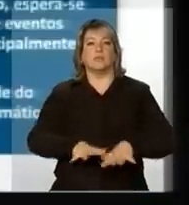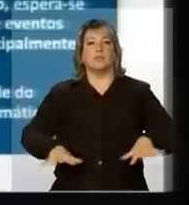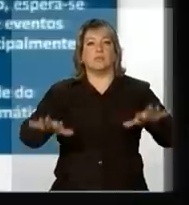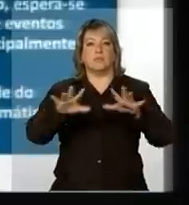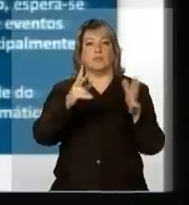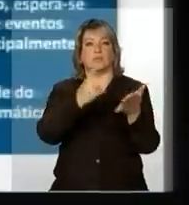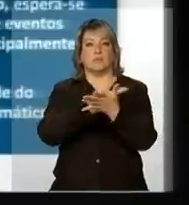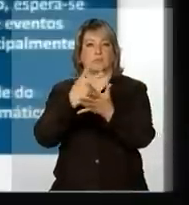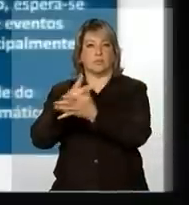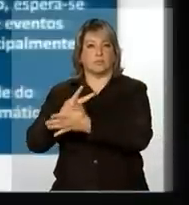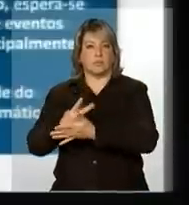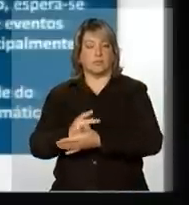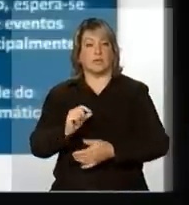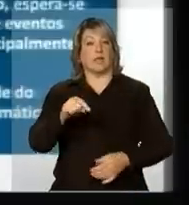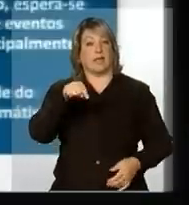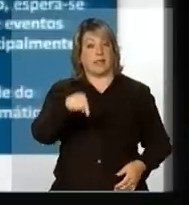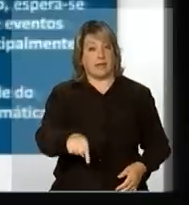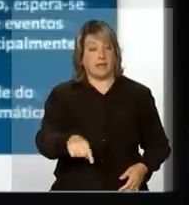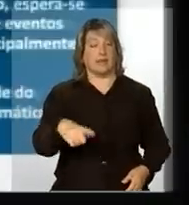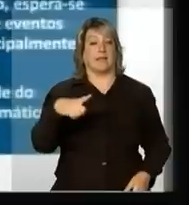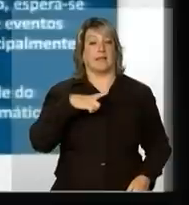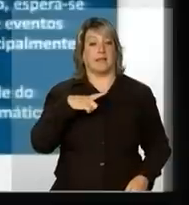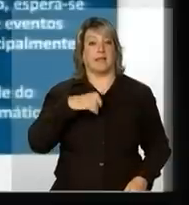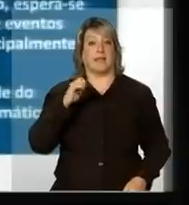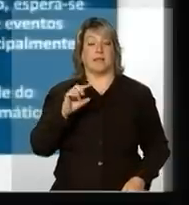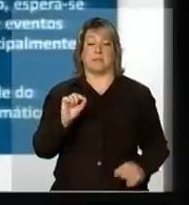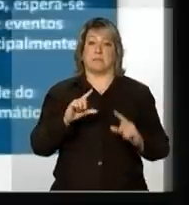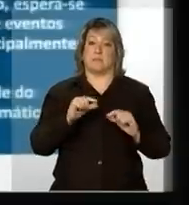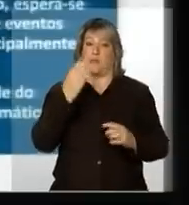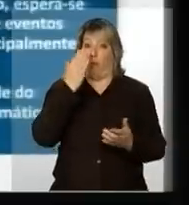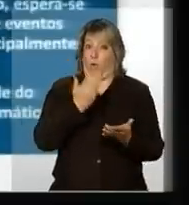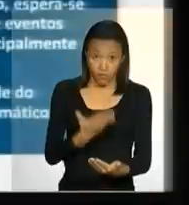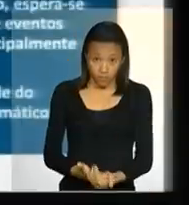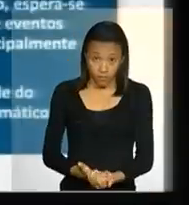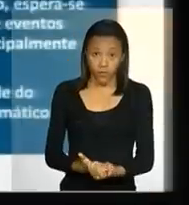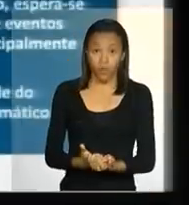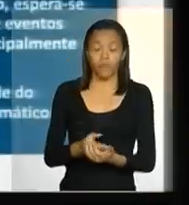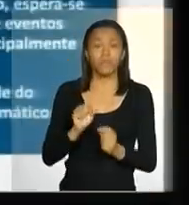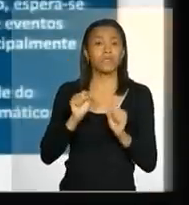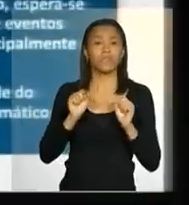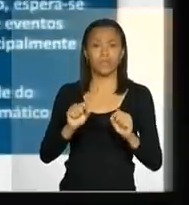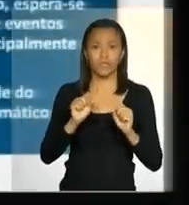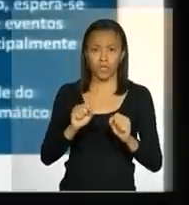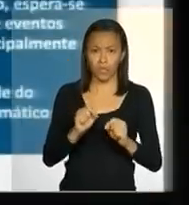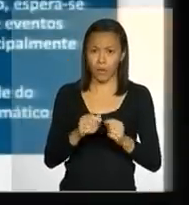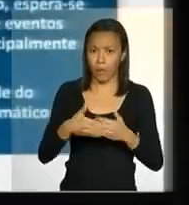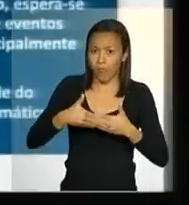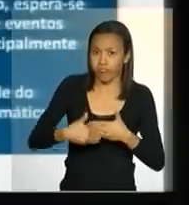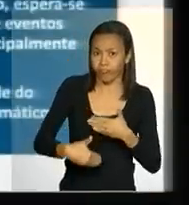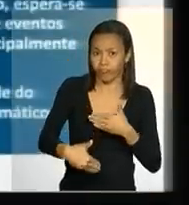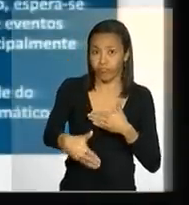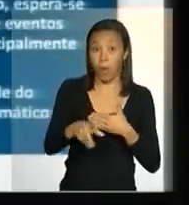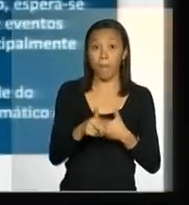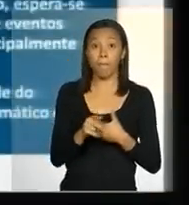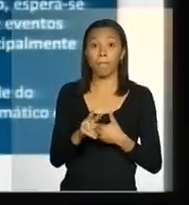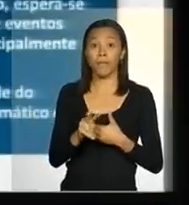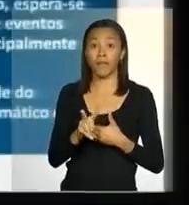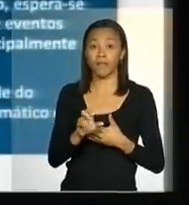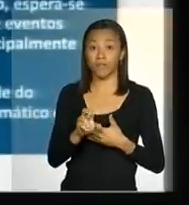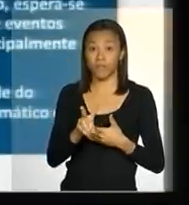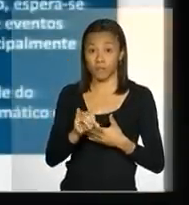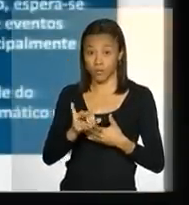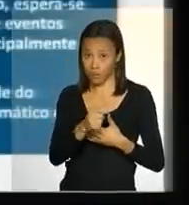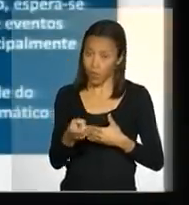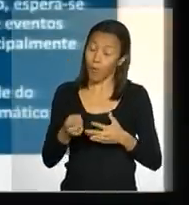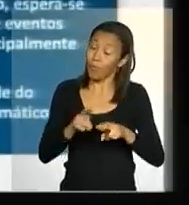incidência de eventos, ela é de baixa confiabilidade sob o ponto de vista de uma previsão de longo prazo. Por isso, a gente tem que